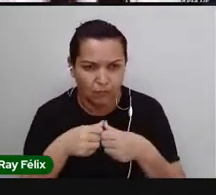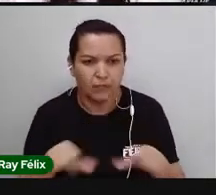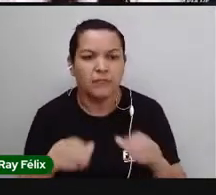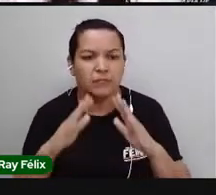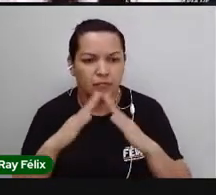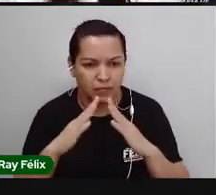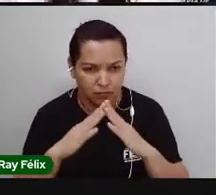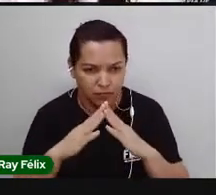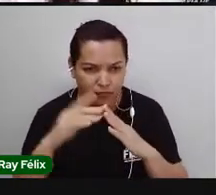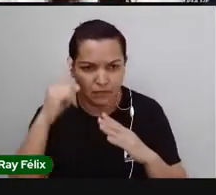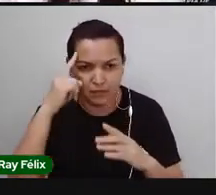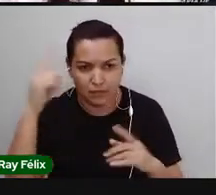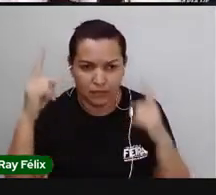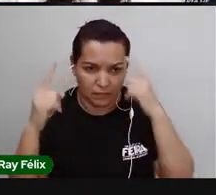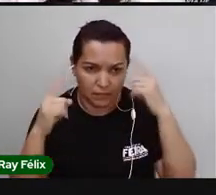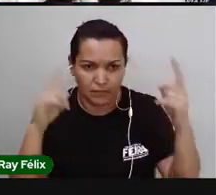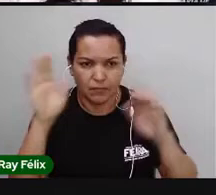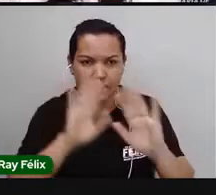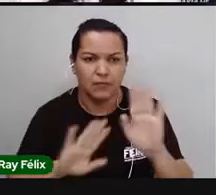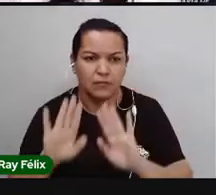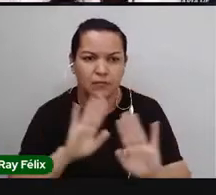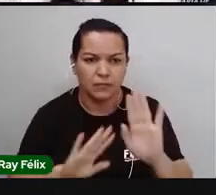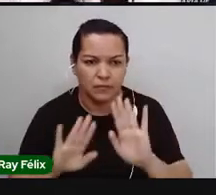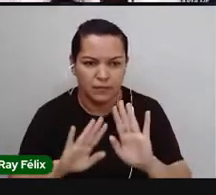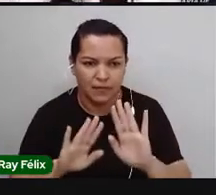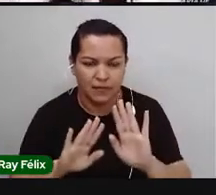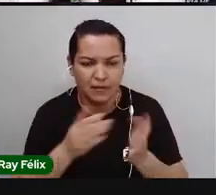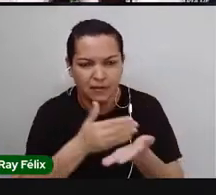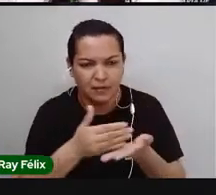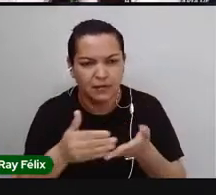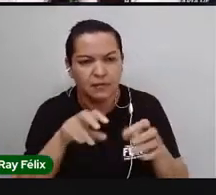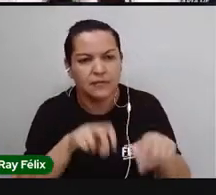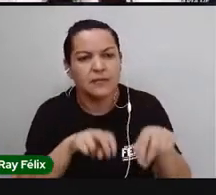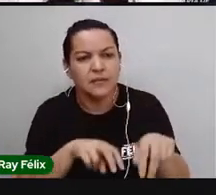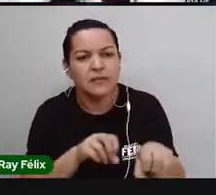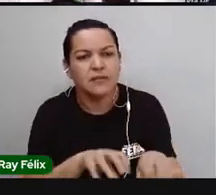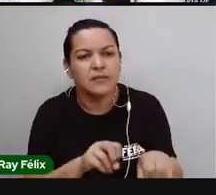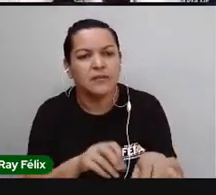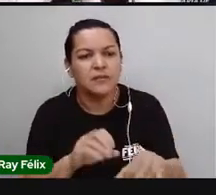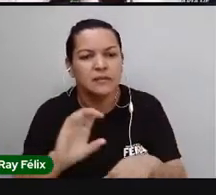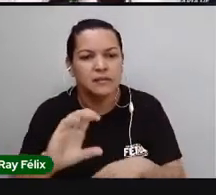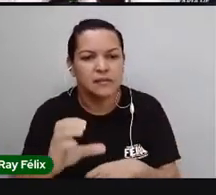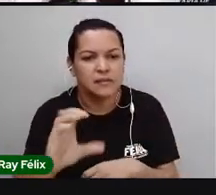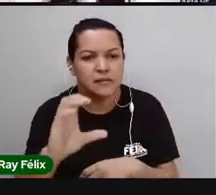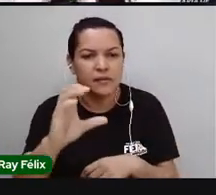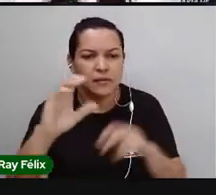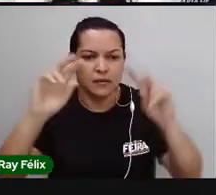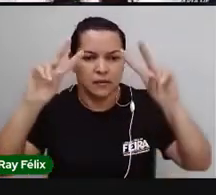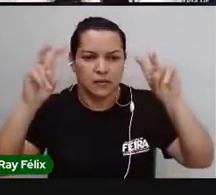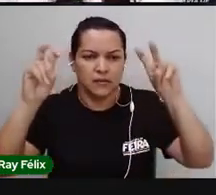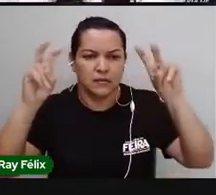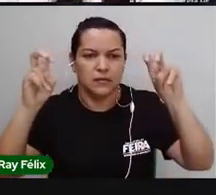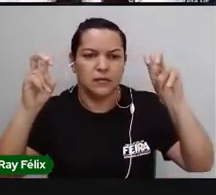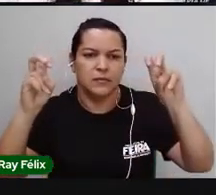lembrando todas as precauções. A nossa aula de hoje, de Ciências, ela vai ter um tema